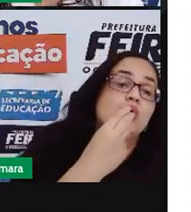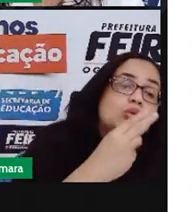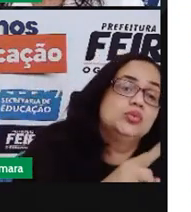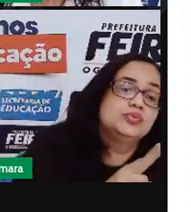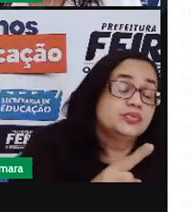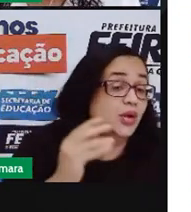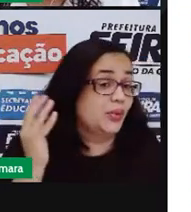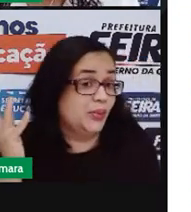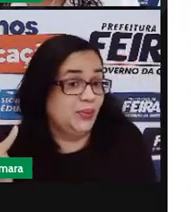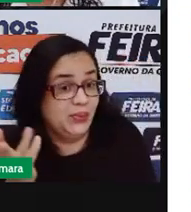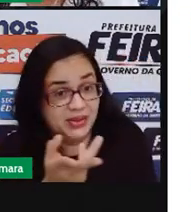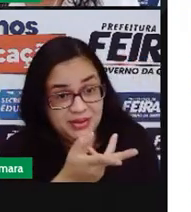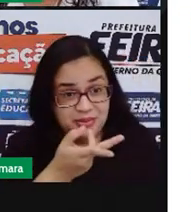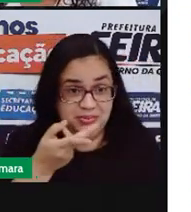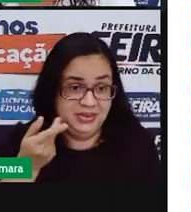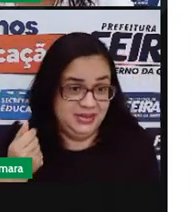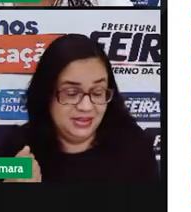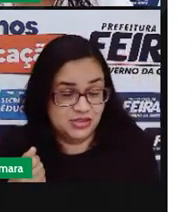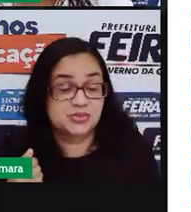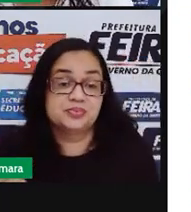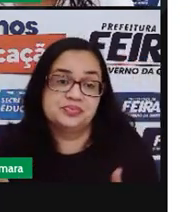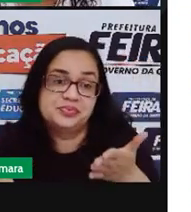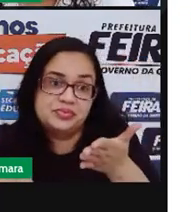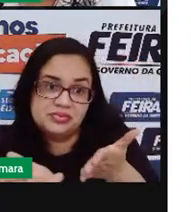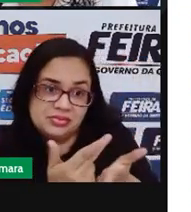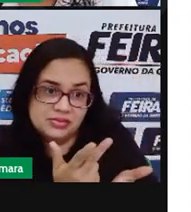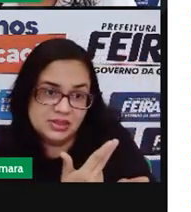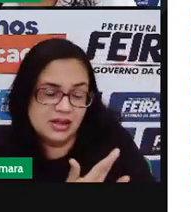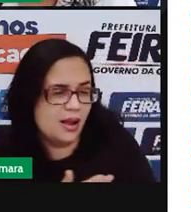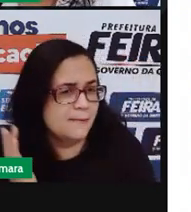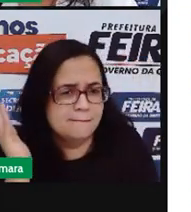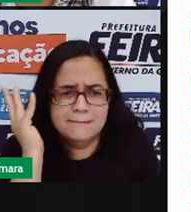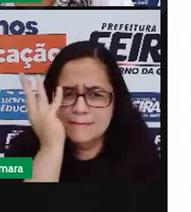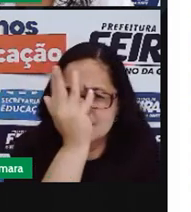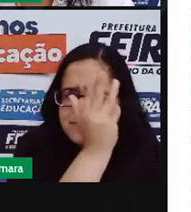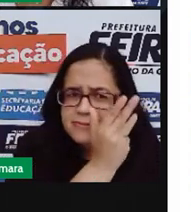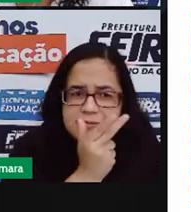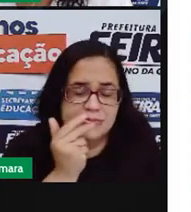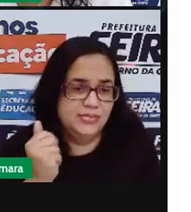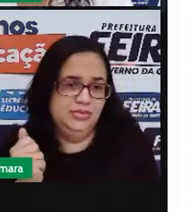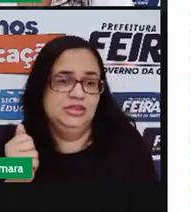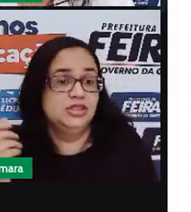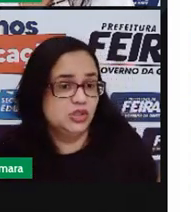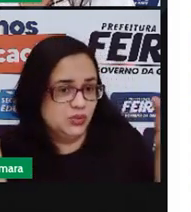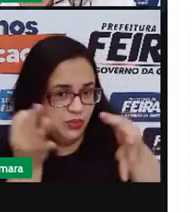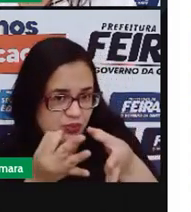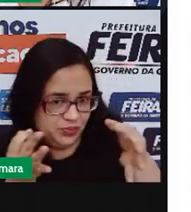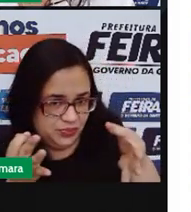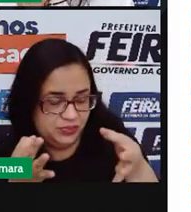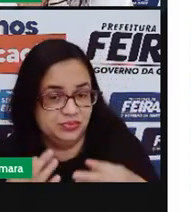habilidade para desenhar, você pode fazer um desenho bem bonito e bem caprichado.